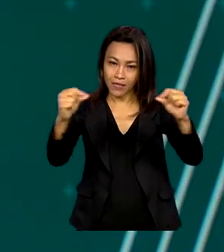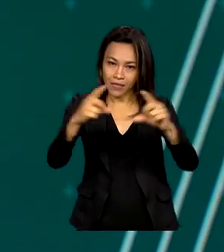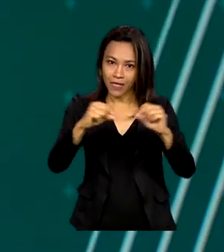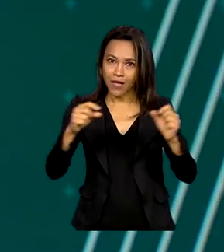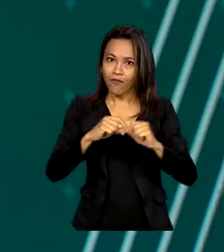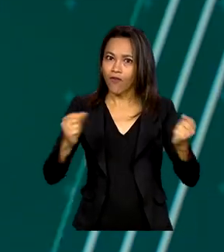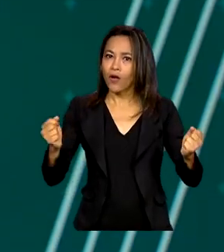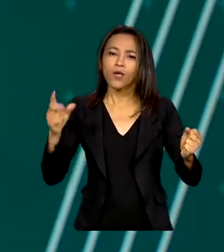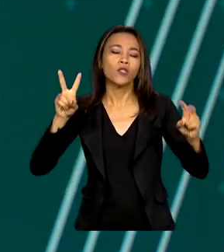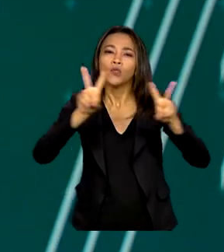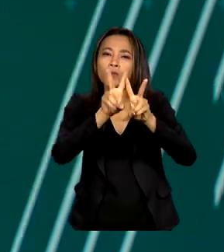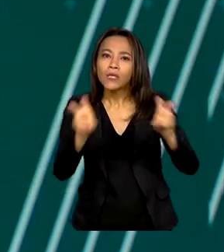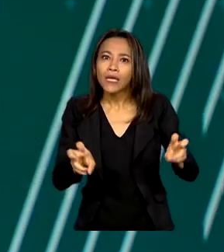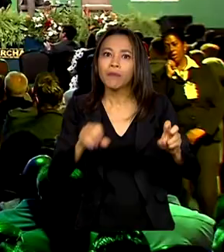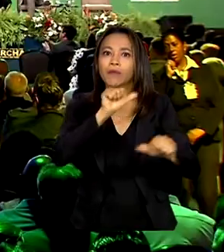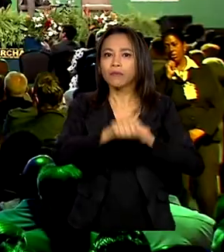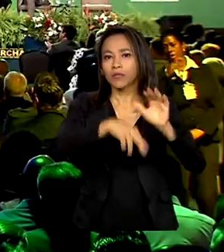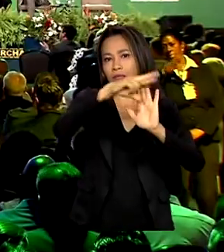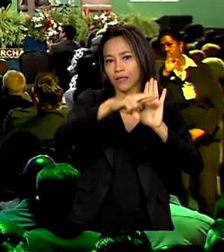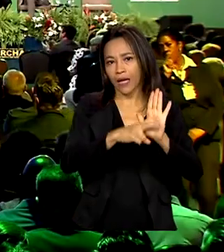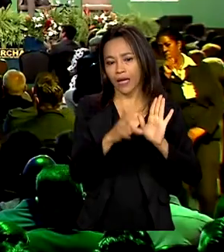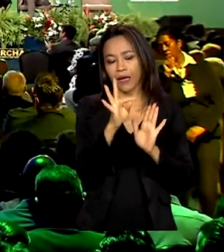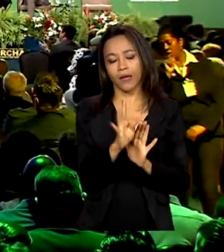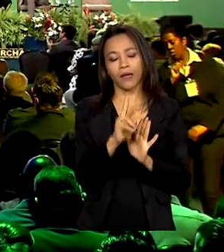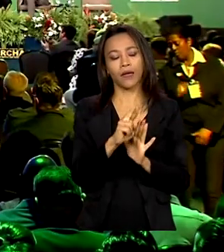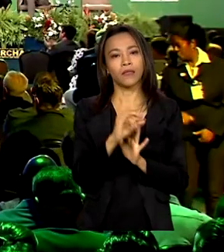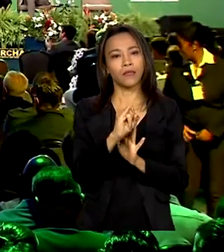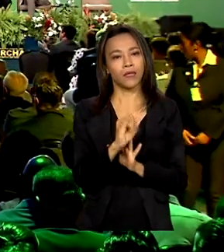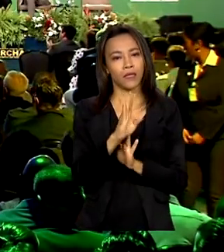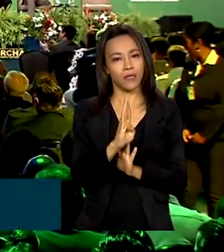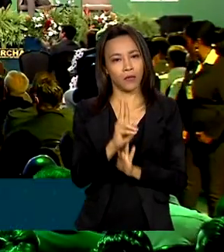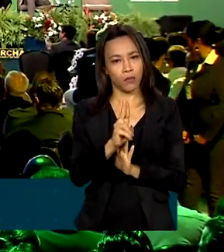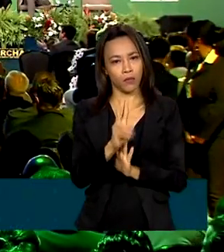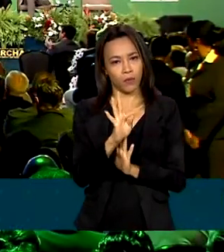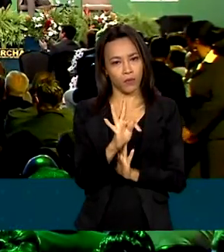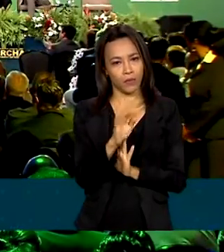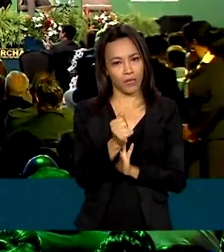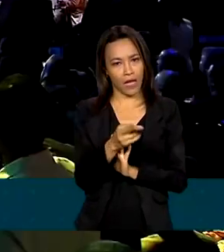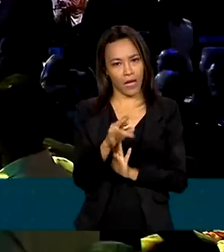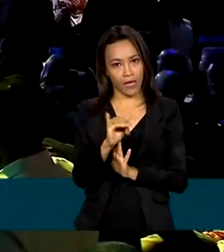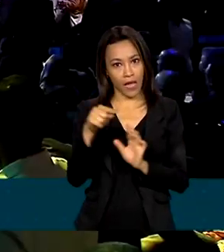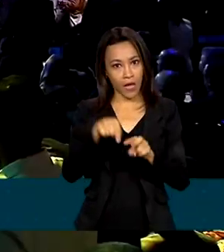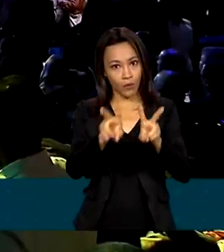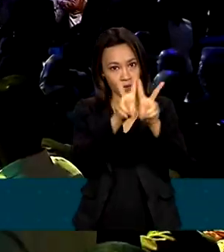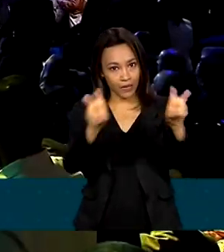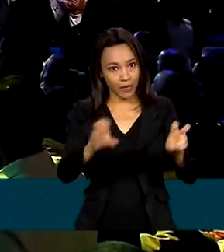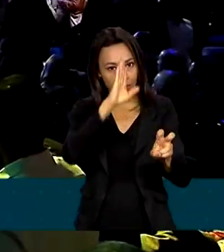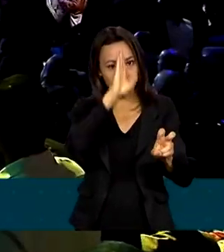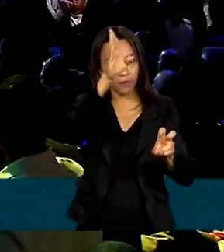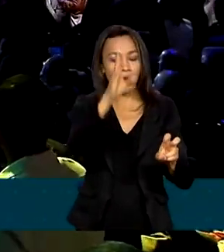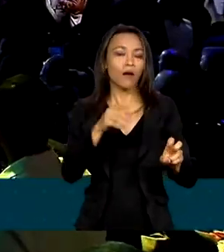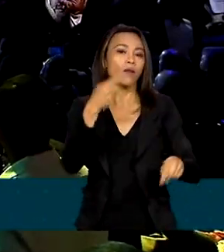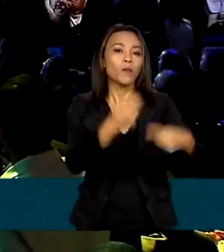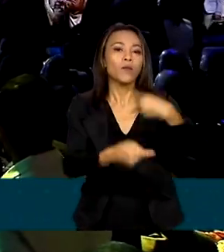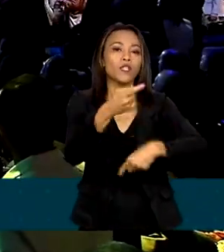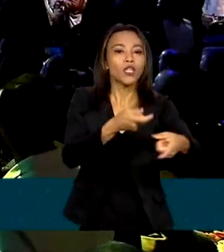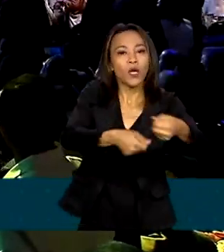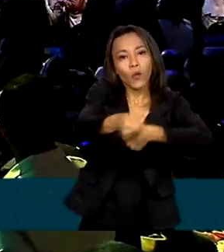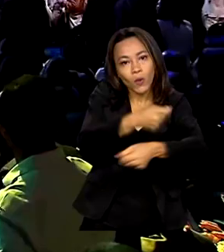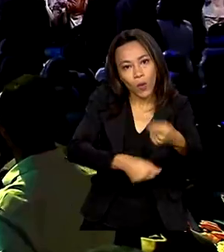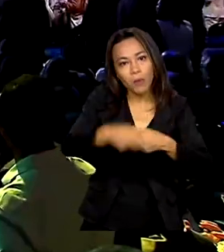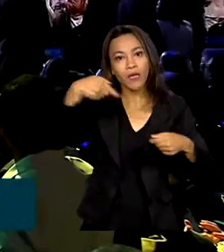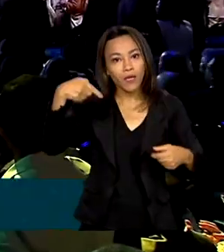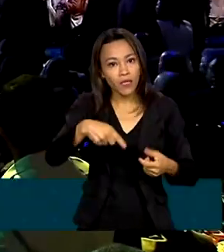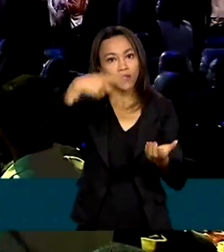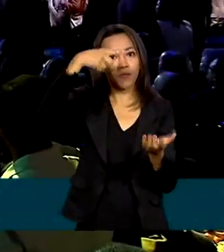encontro foi a reforma tributária. A reforma tributária, tema central da política econômica, também foi o assunto de